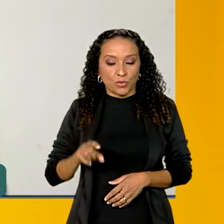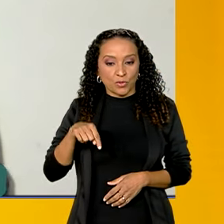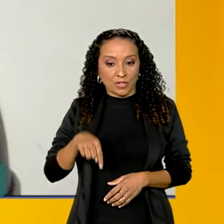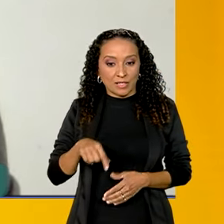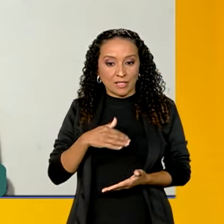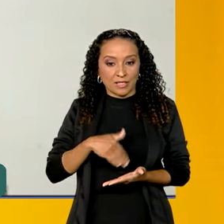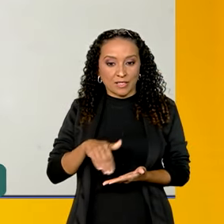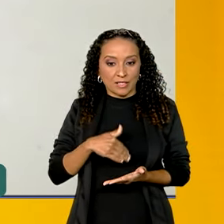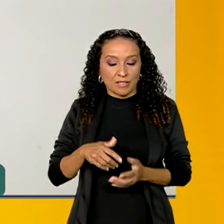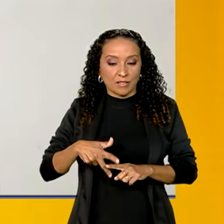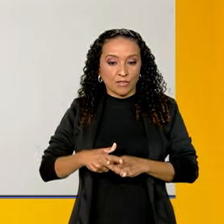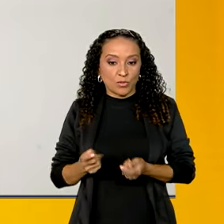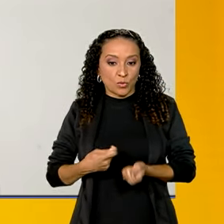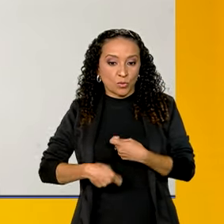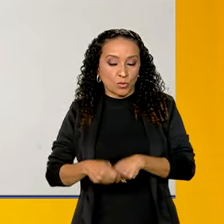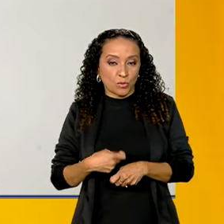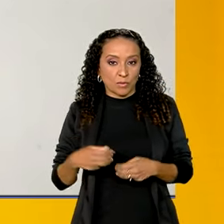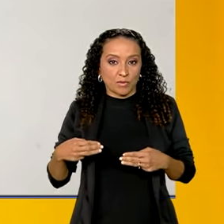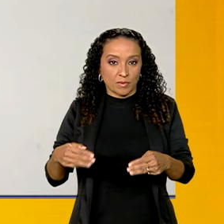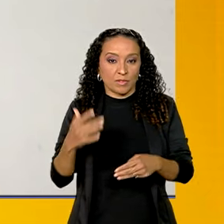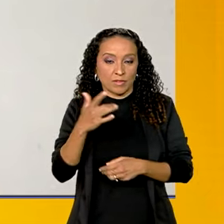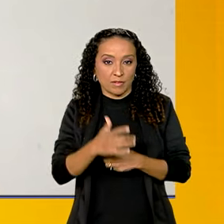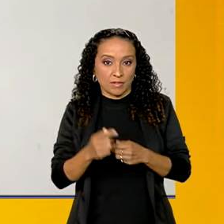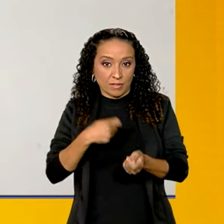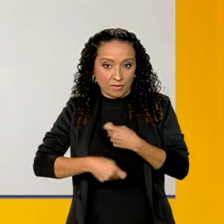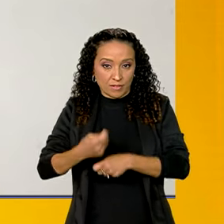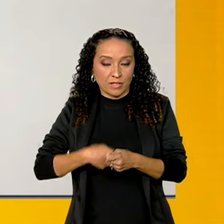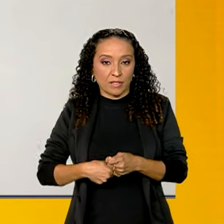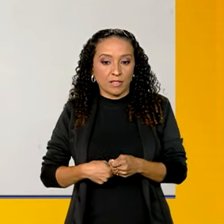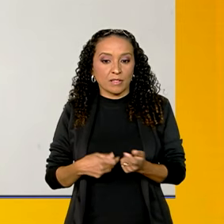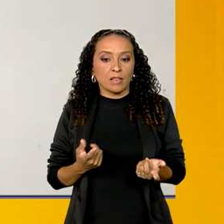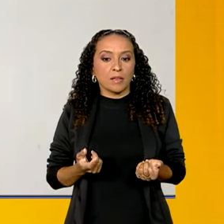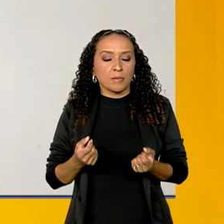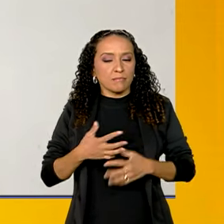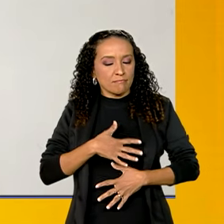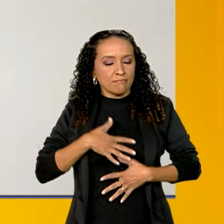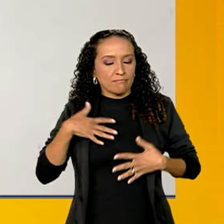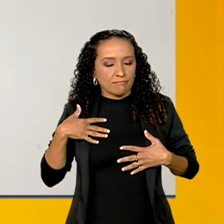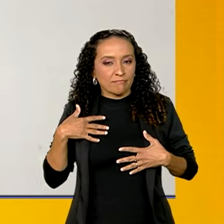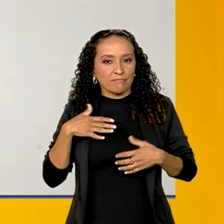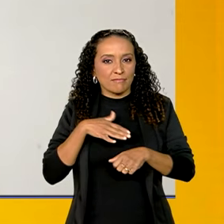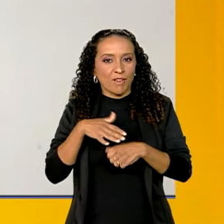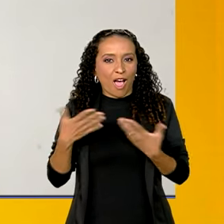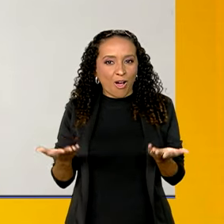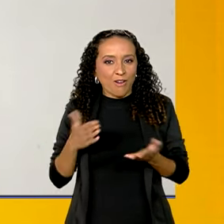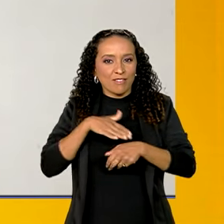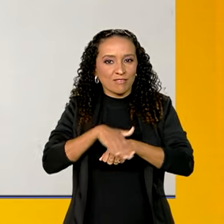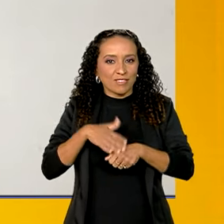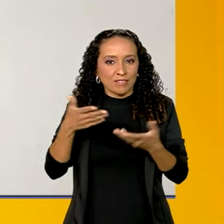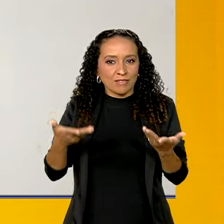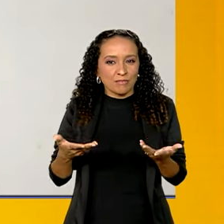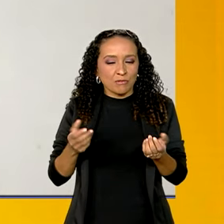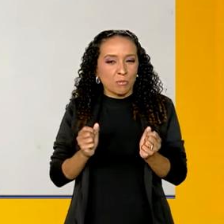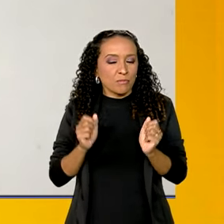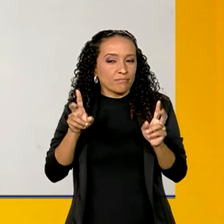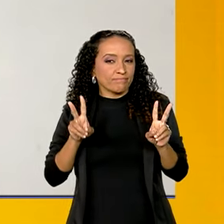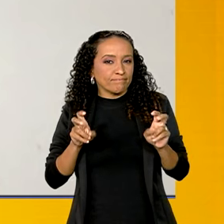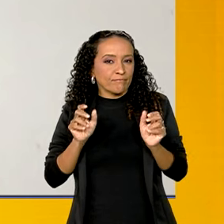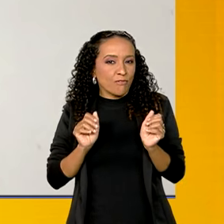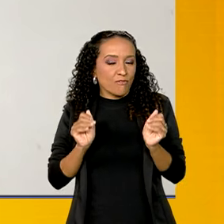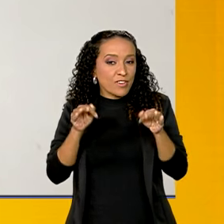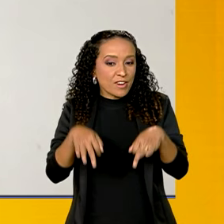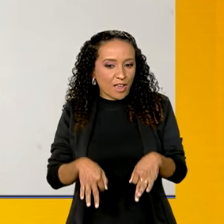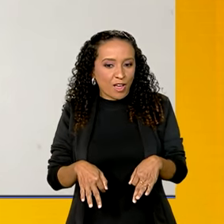da Secretaria de Reformas Econômicas do Ministério da Fazenda. É um prazer poder falar com vocês aqui sobre essa reta finalíssima